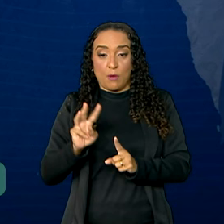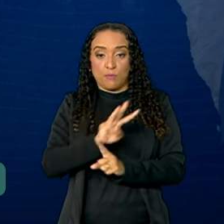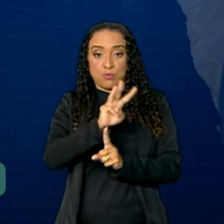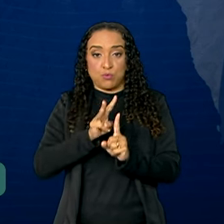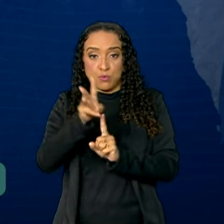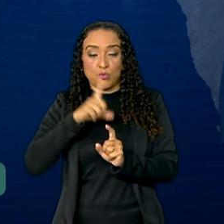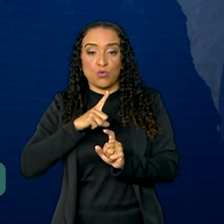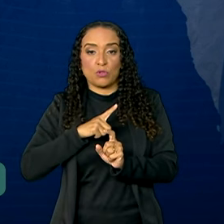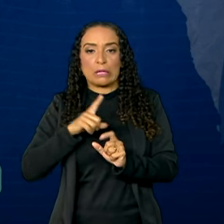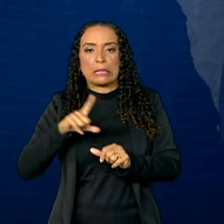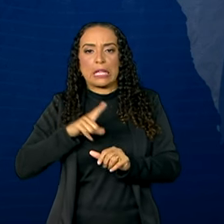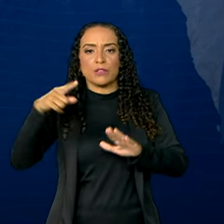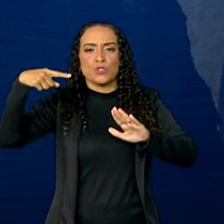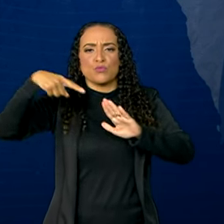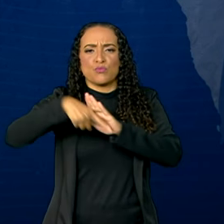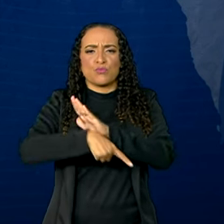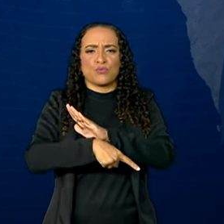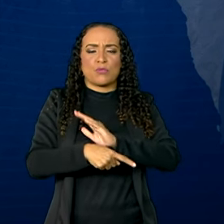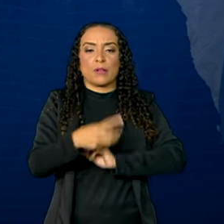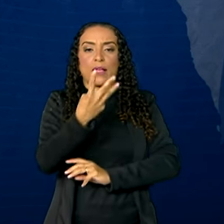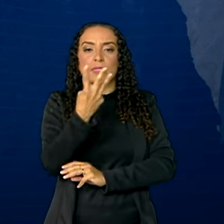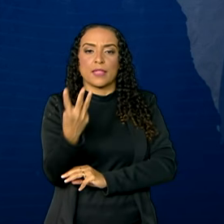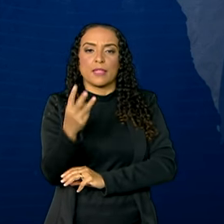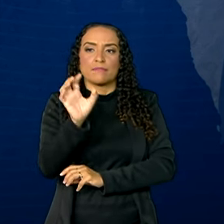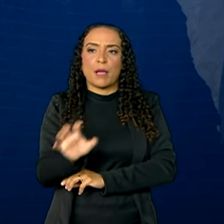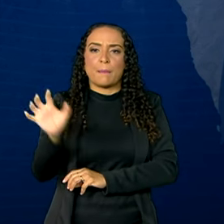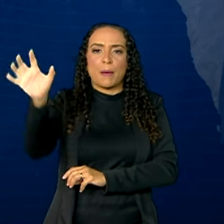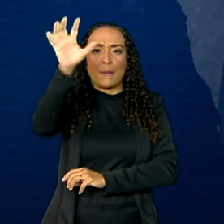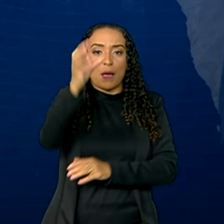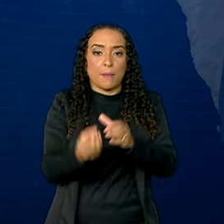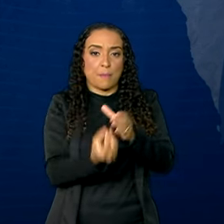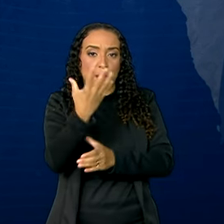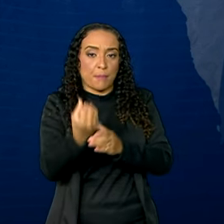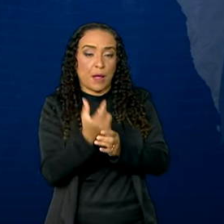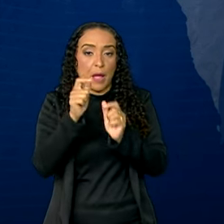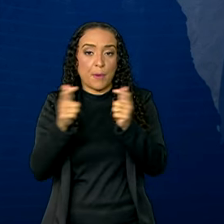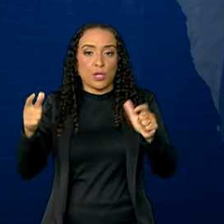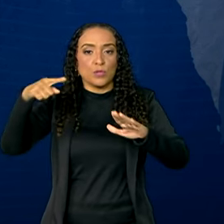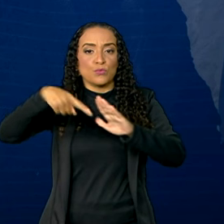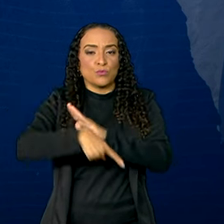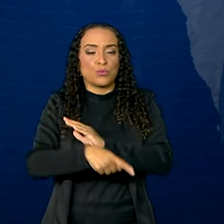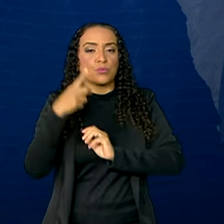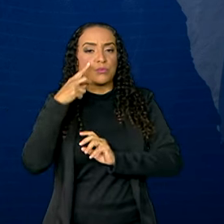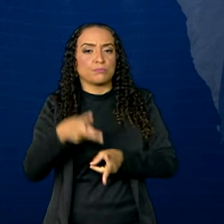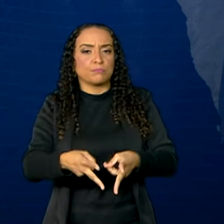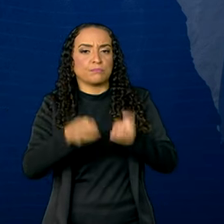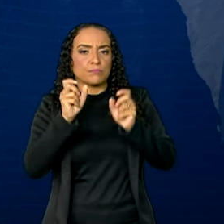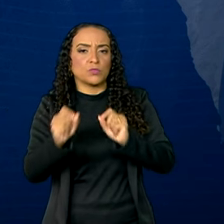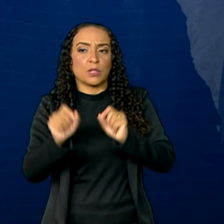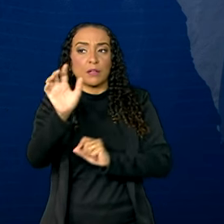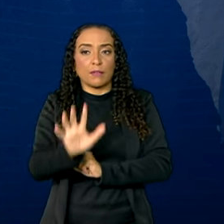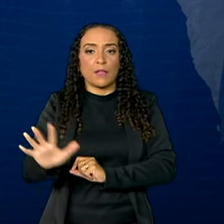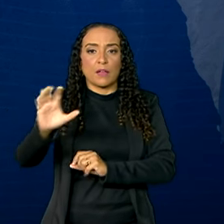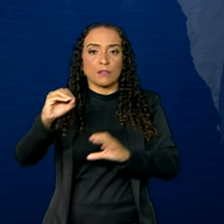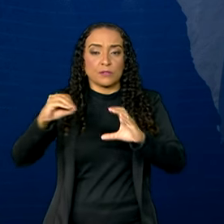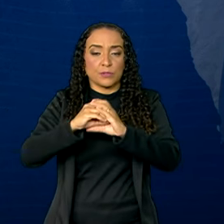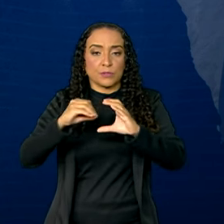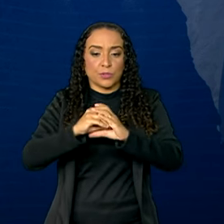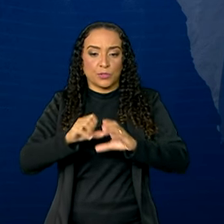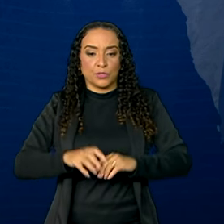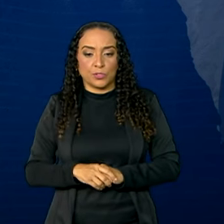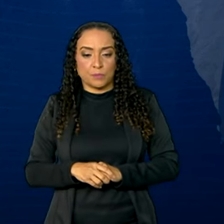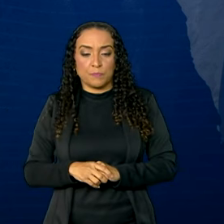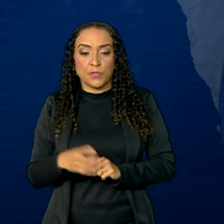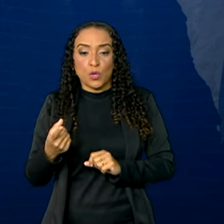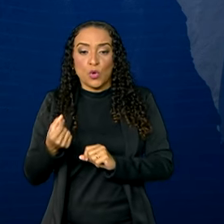grãos sofreram baixa nas três regiões produtoras. A maior queda foi verificada na região centro-oeste.